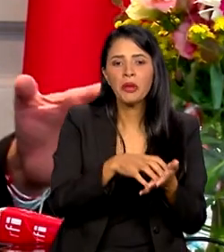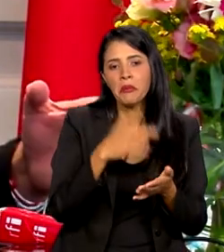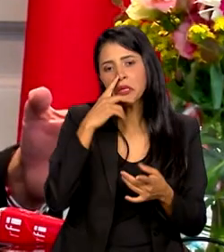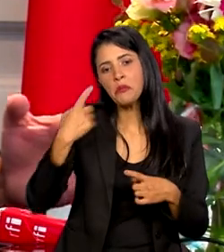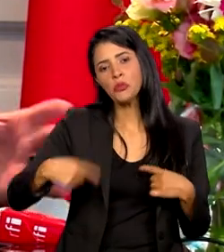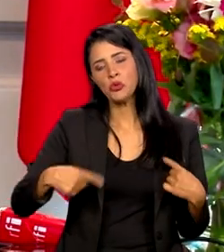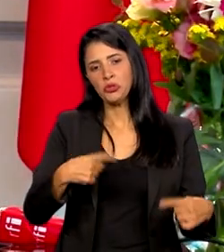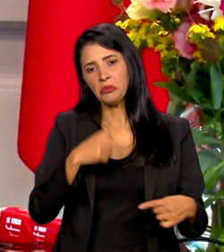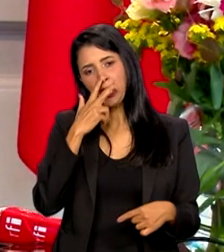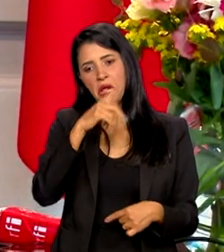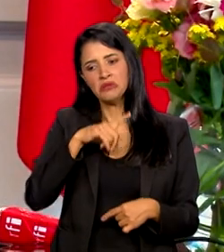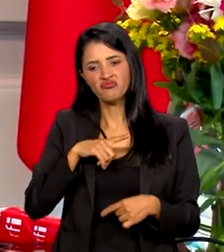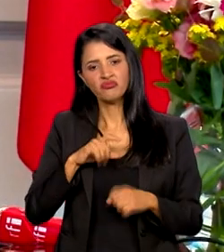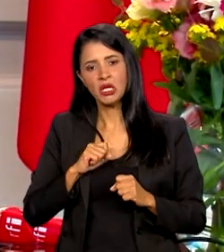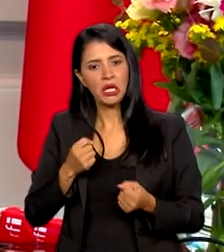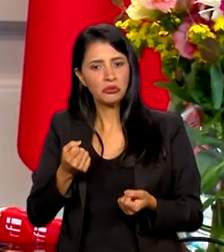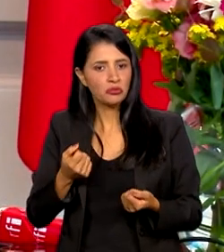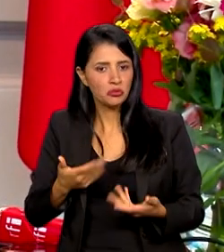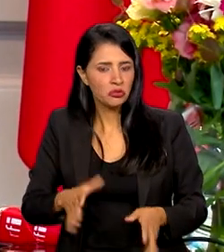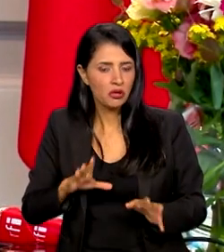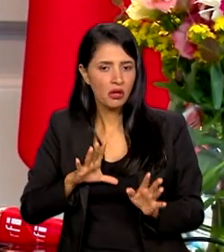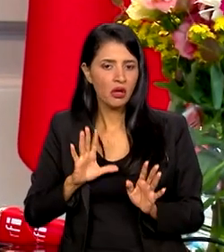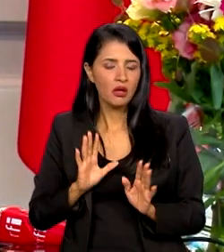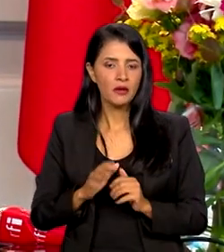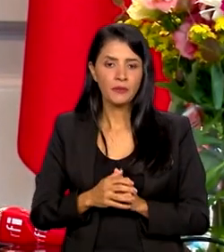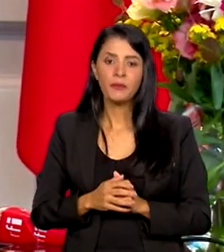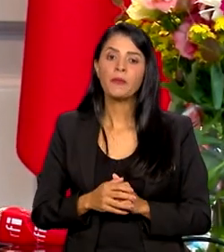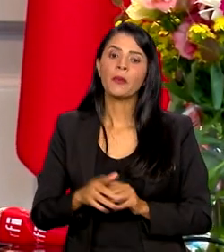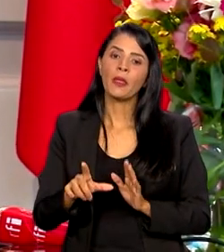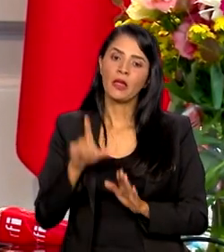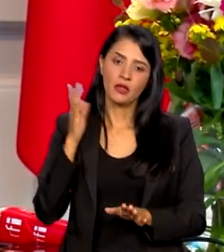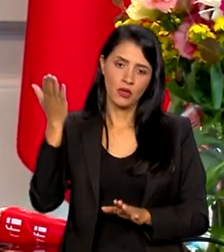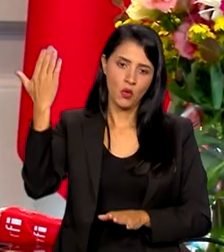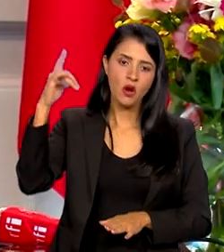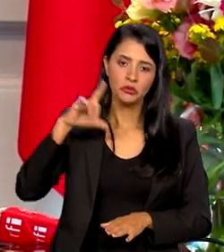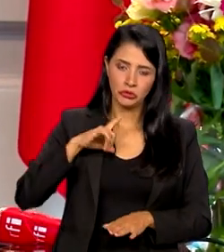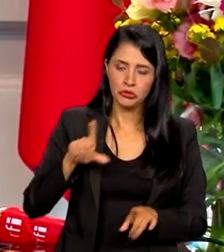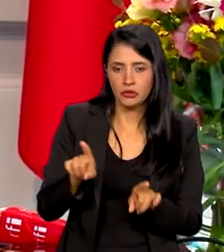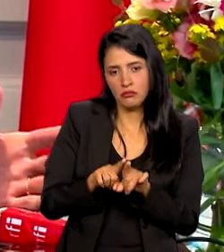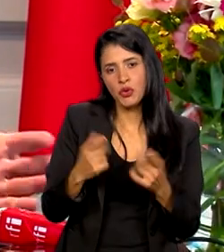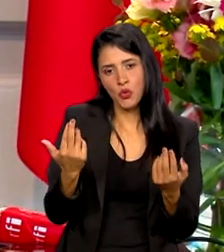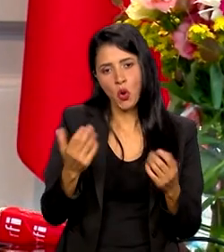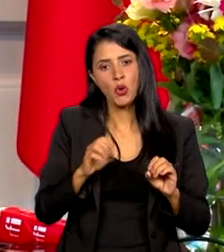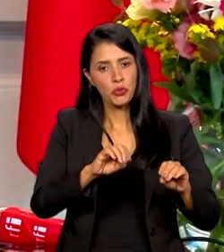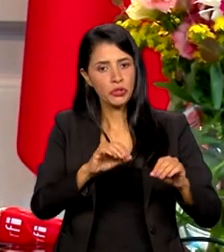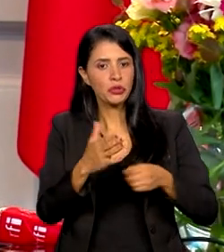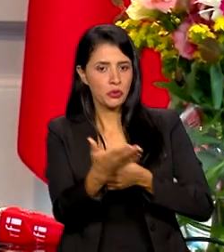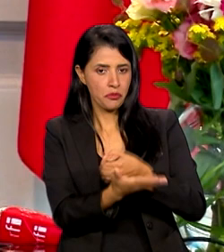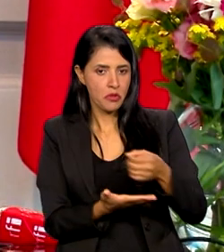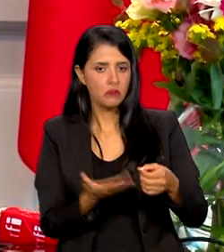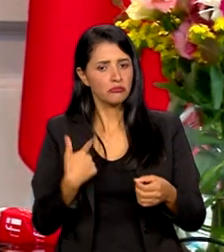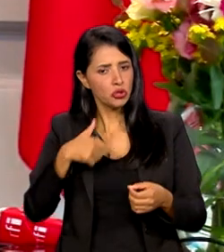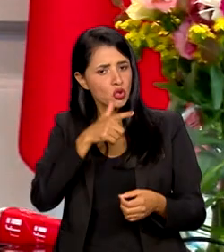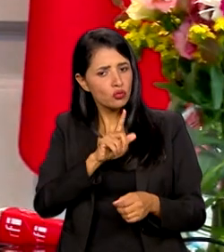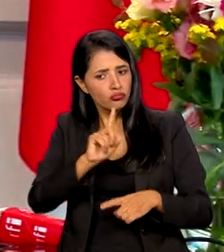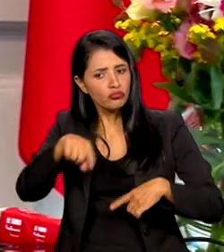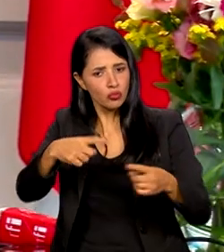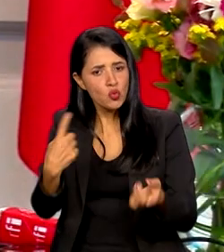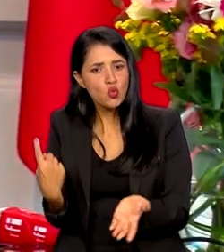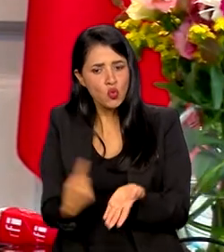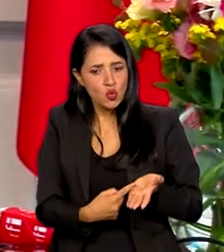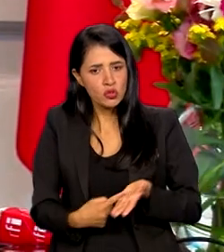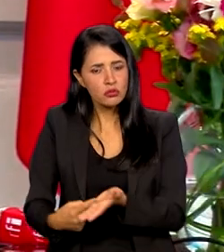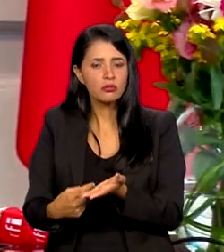Havia também, de certa forma, no ensino básico, mas nós conseguimos avançar. E agora vamos trabalhar,